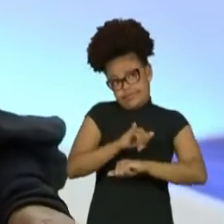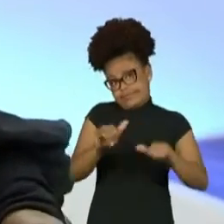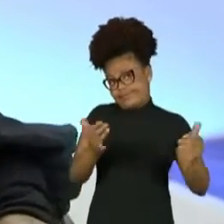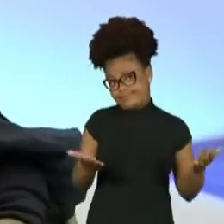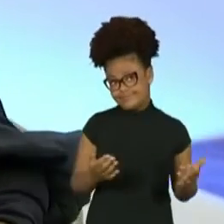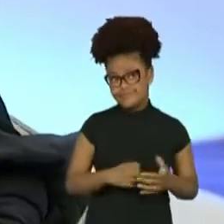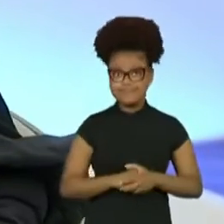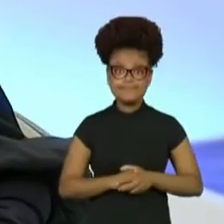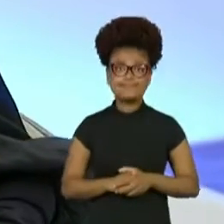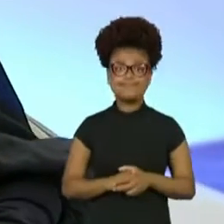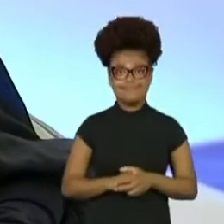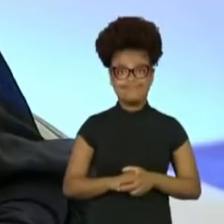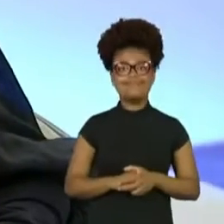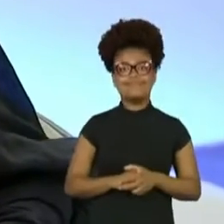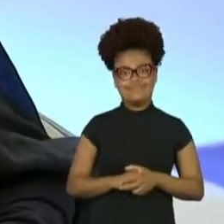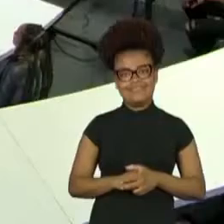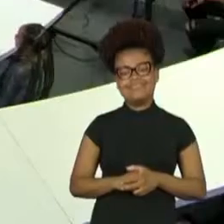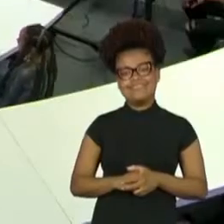É isso.